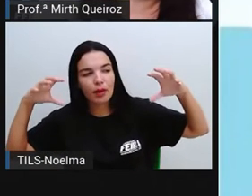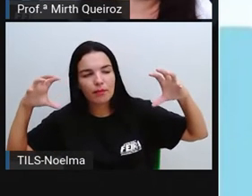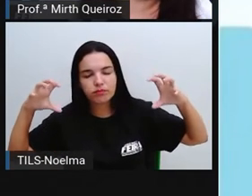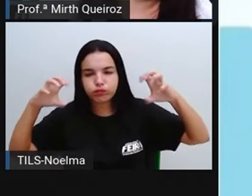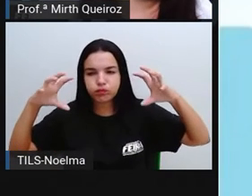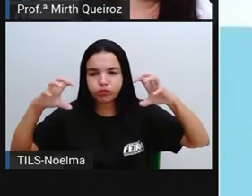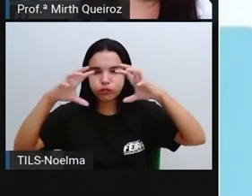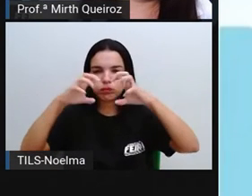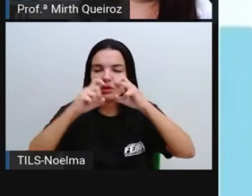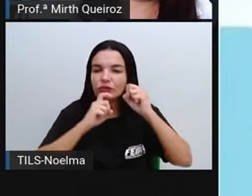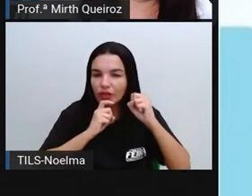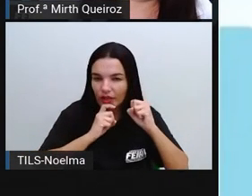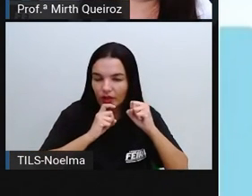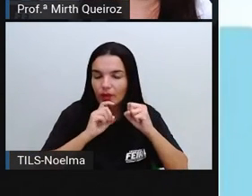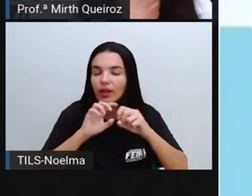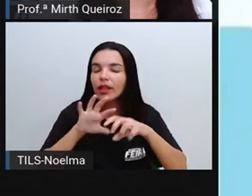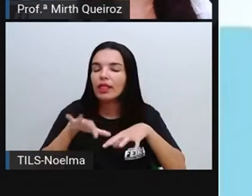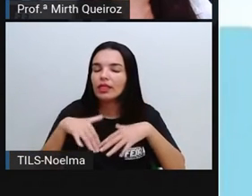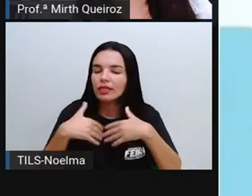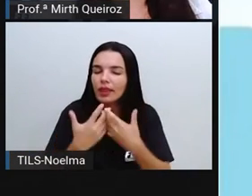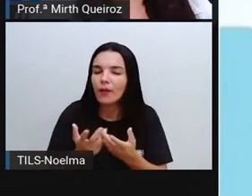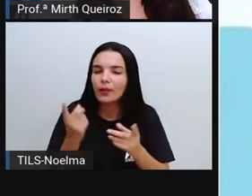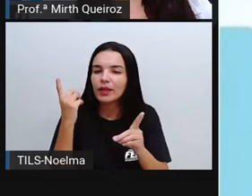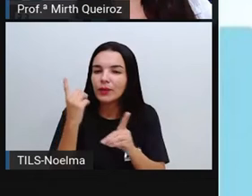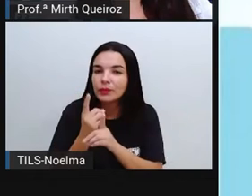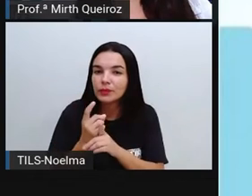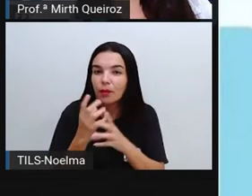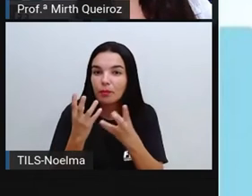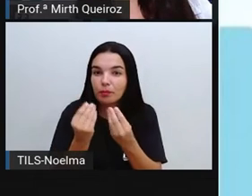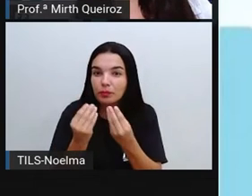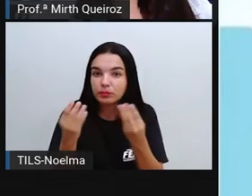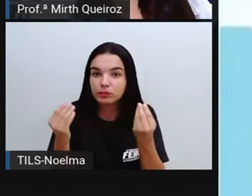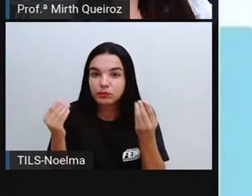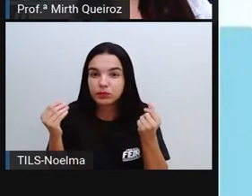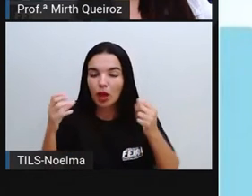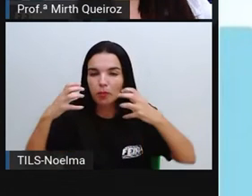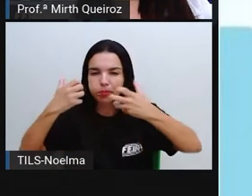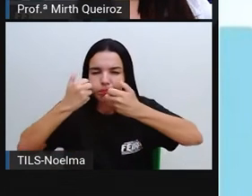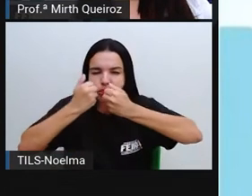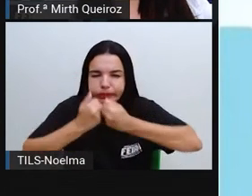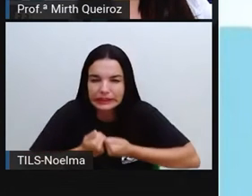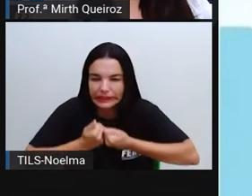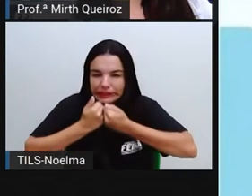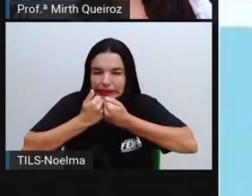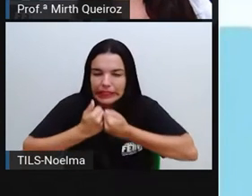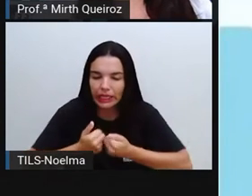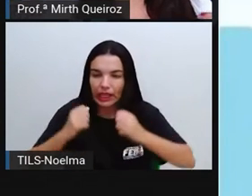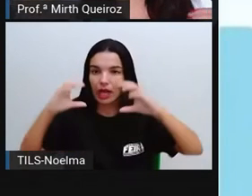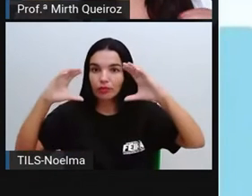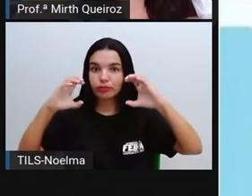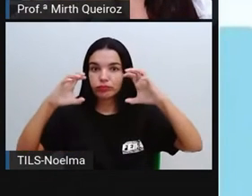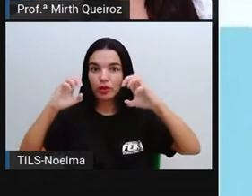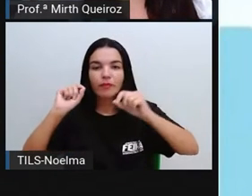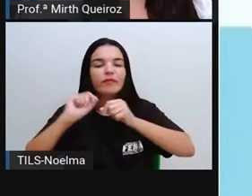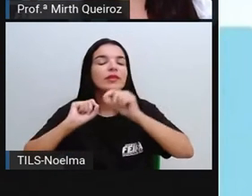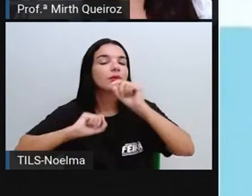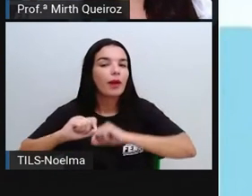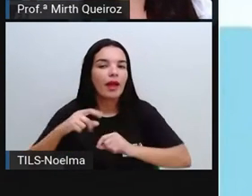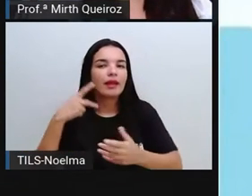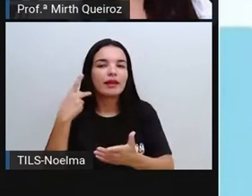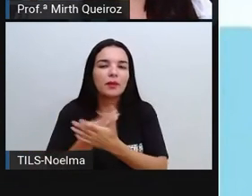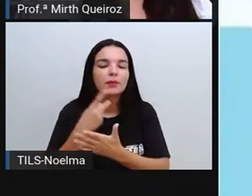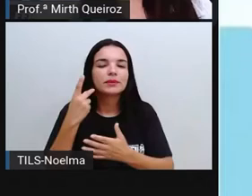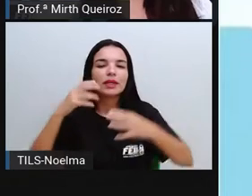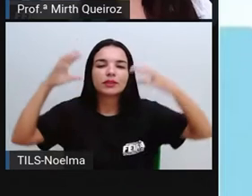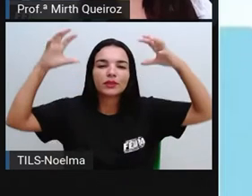vai estar no estado sólido, né? E aí, quando essas nuvens, elas ficam bastante carregadas, né? Elas vão o quê? Cair